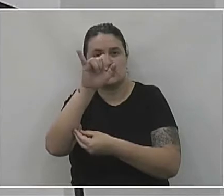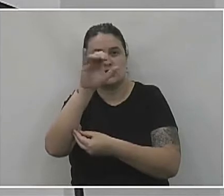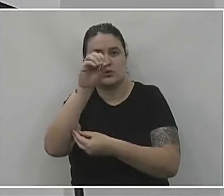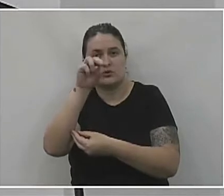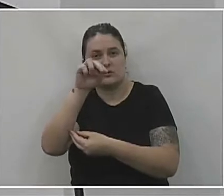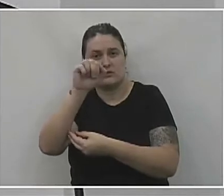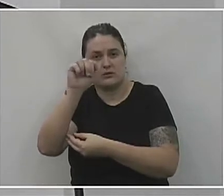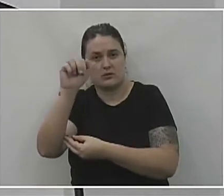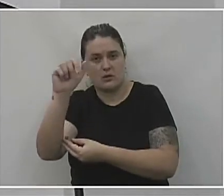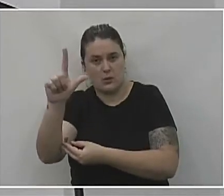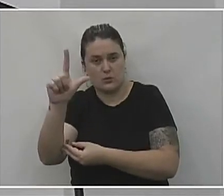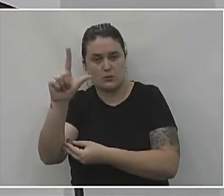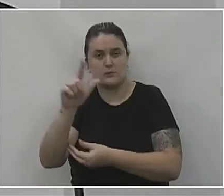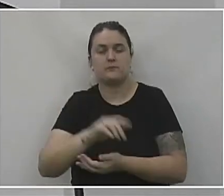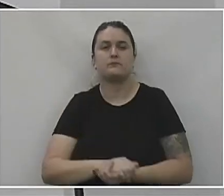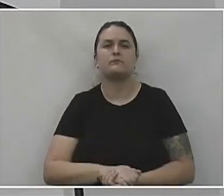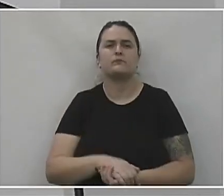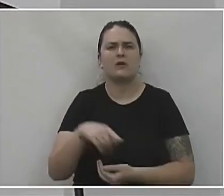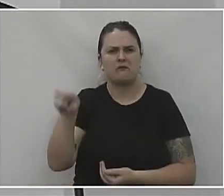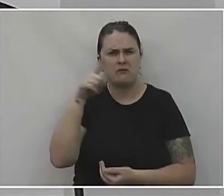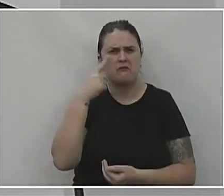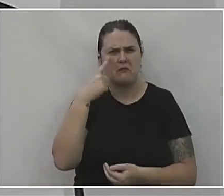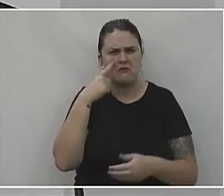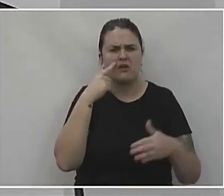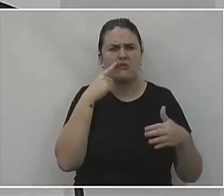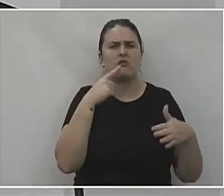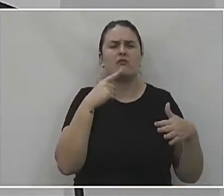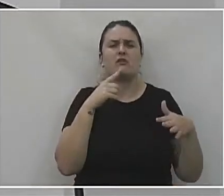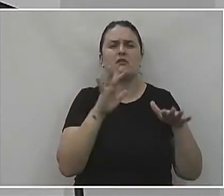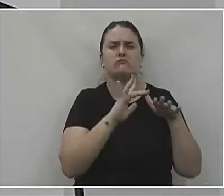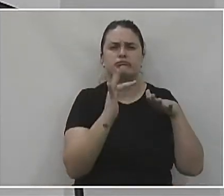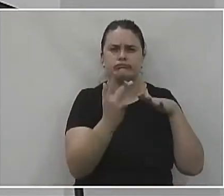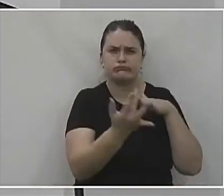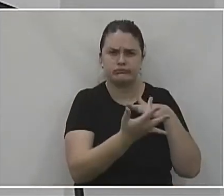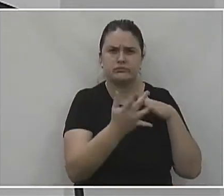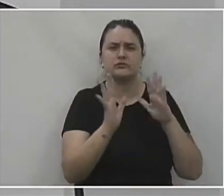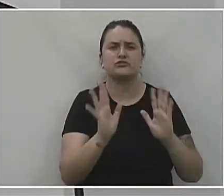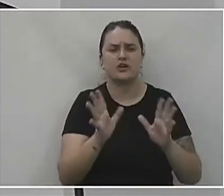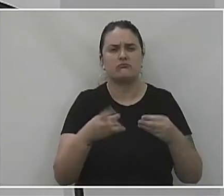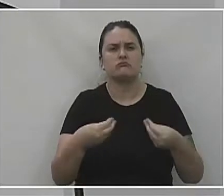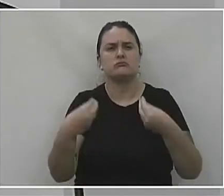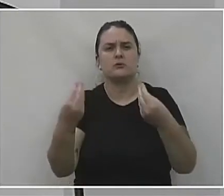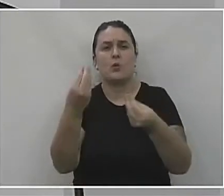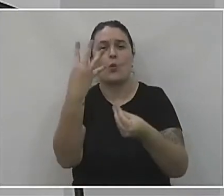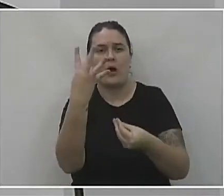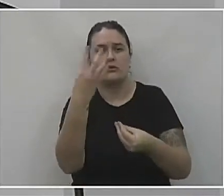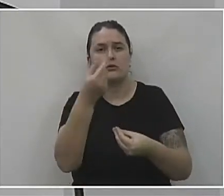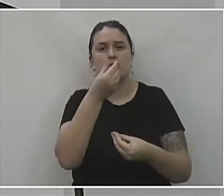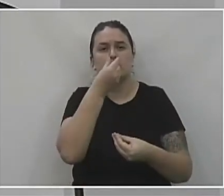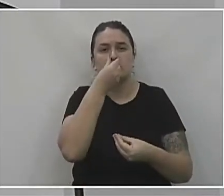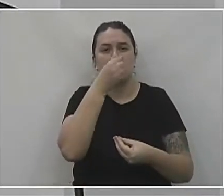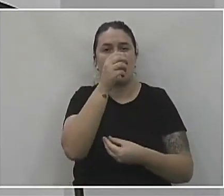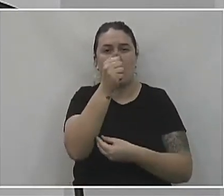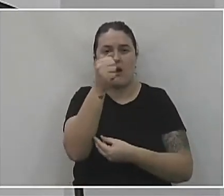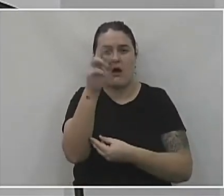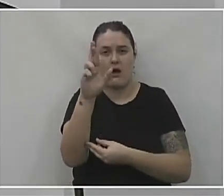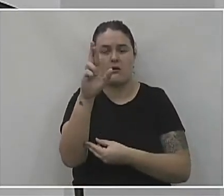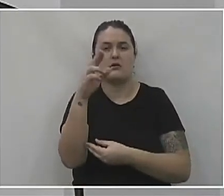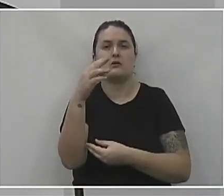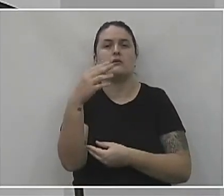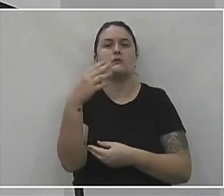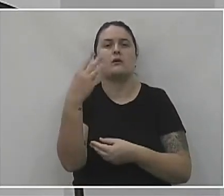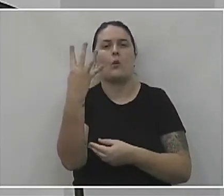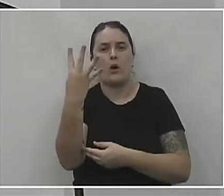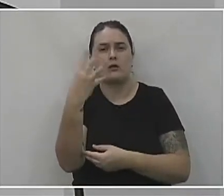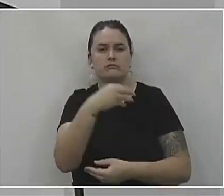acompanhar nas mídias essa entrega dos 4 respiradores, dos 4 monitores. Nós estivemos lá visitando